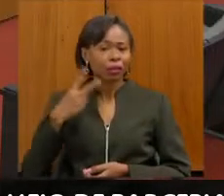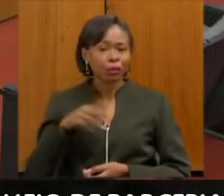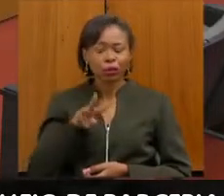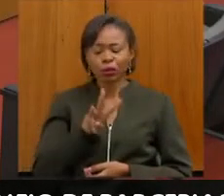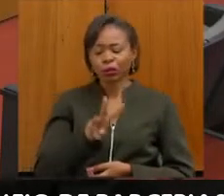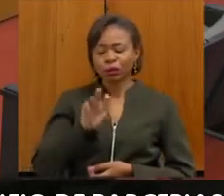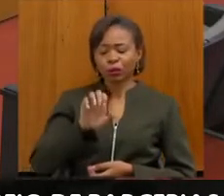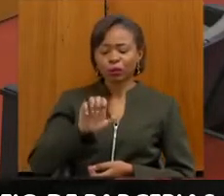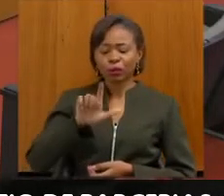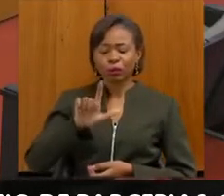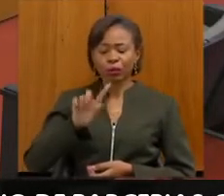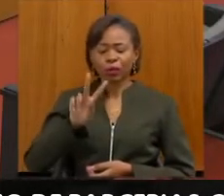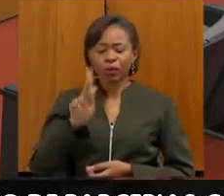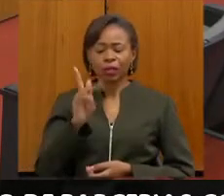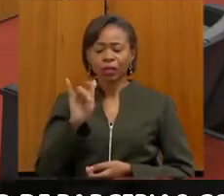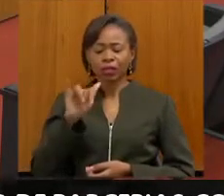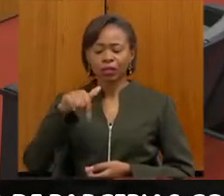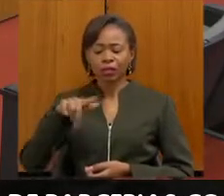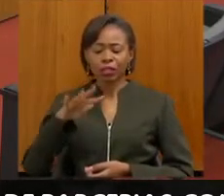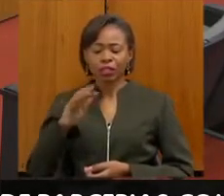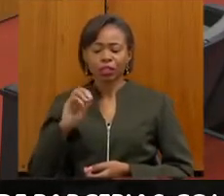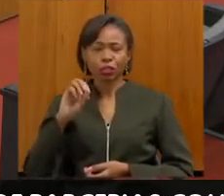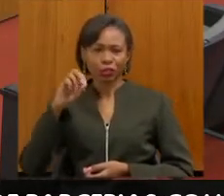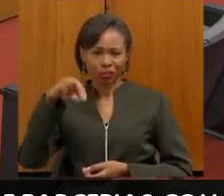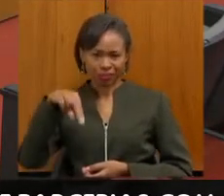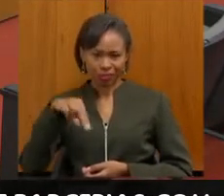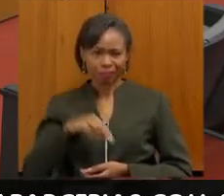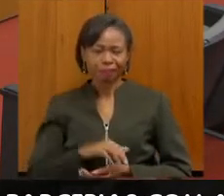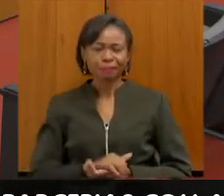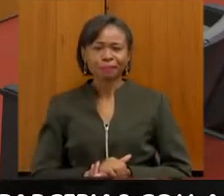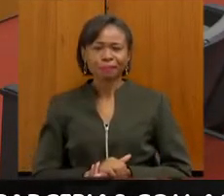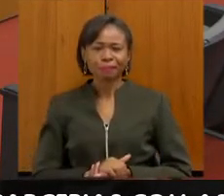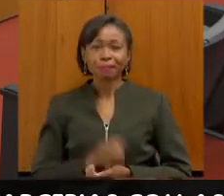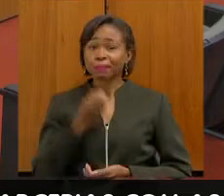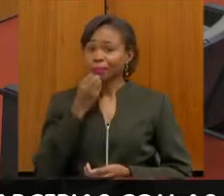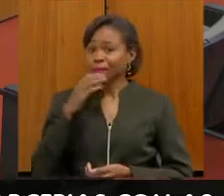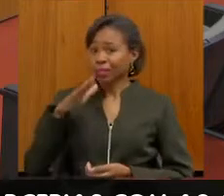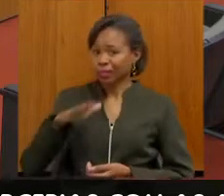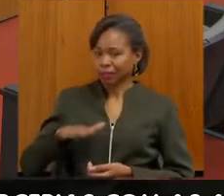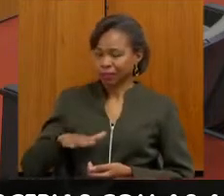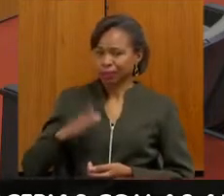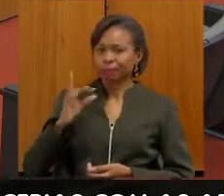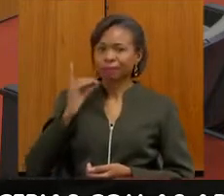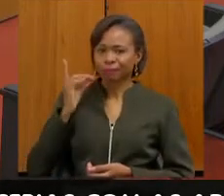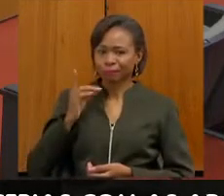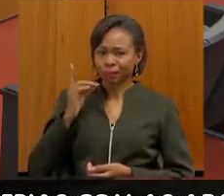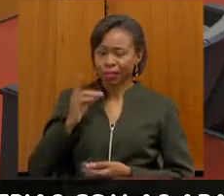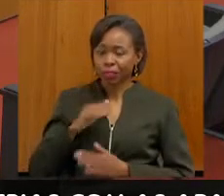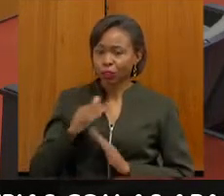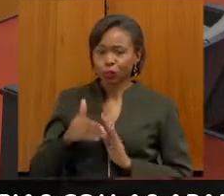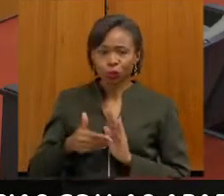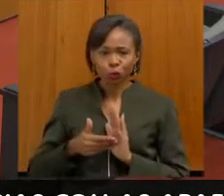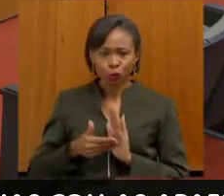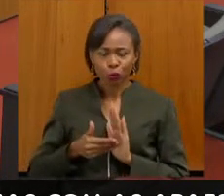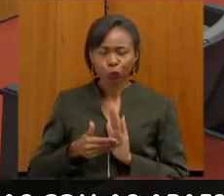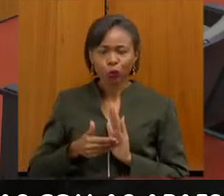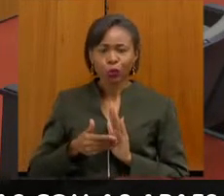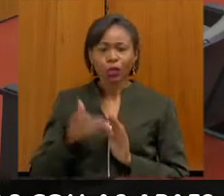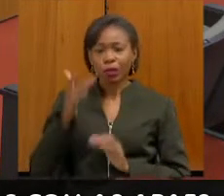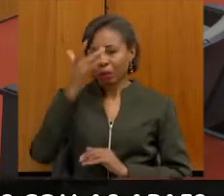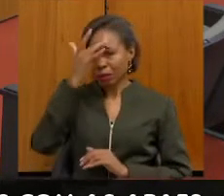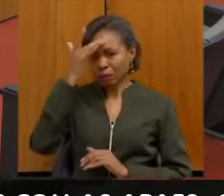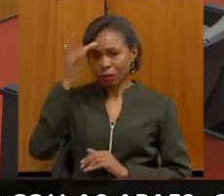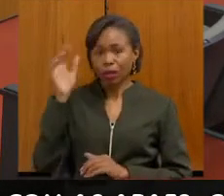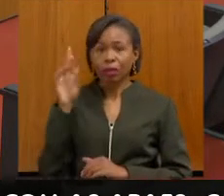Cinco minutos, vereador. Boa tarde, deputado, boa tarde a todos os representantes da pessoa com